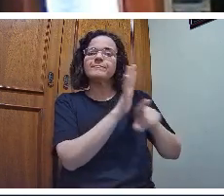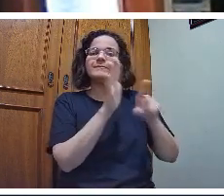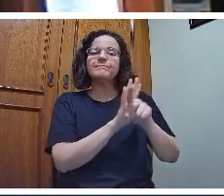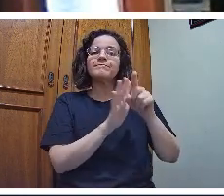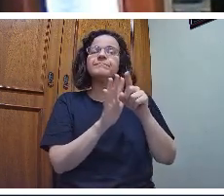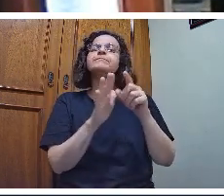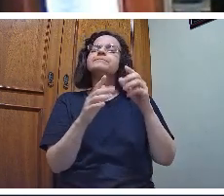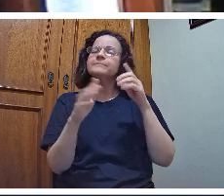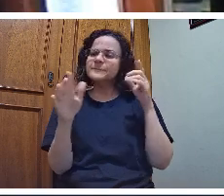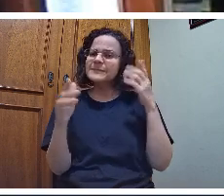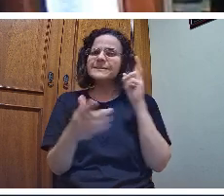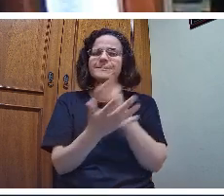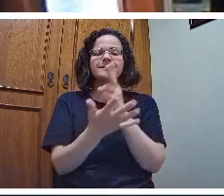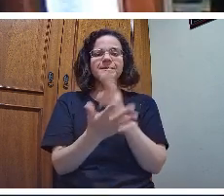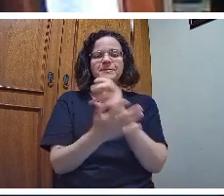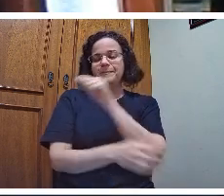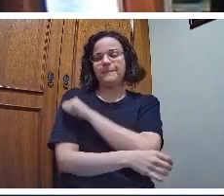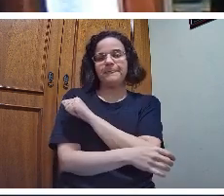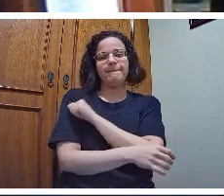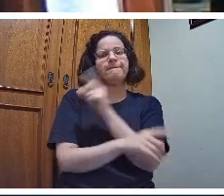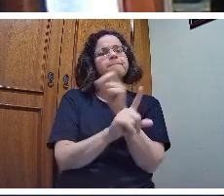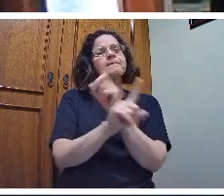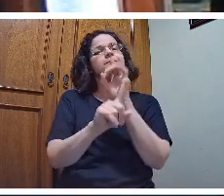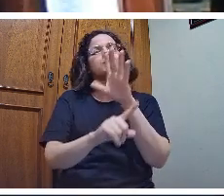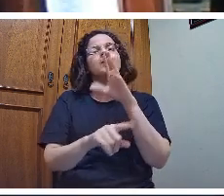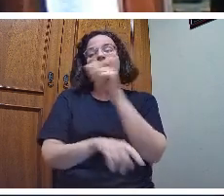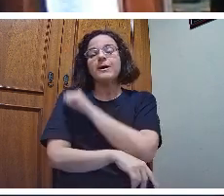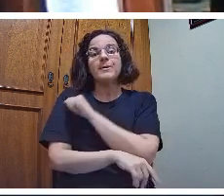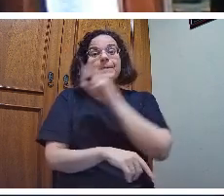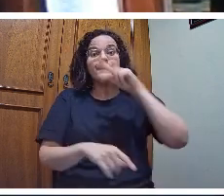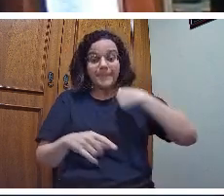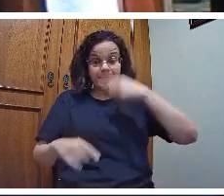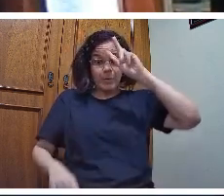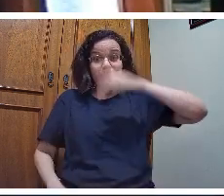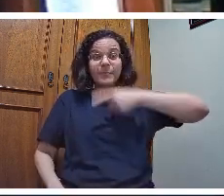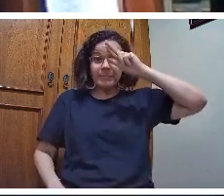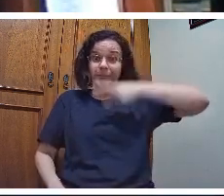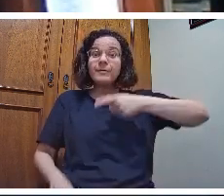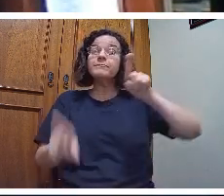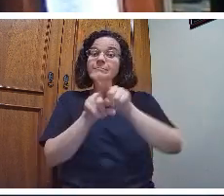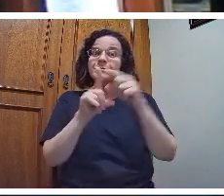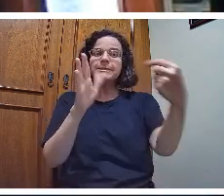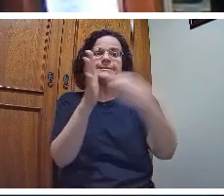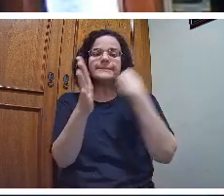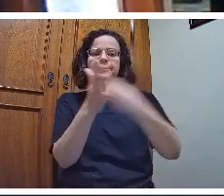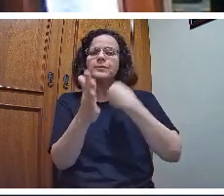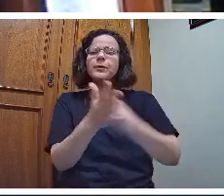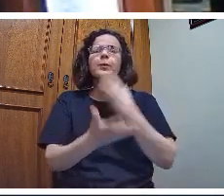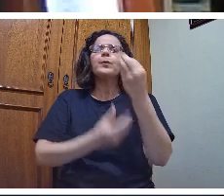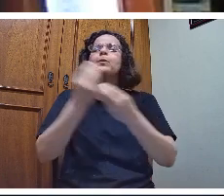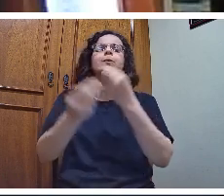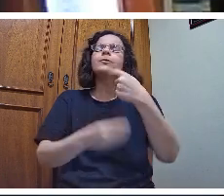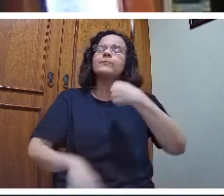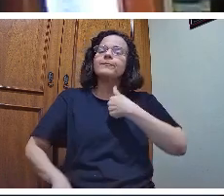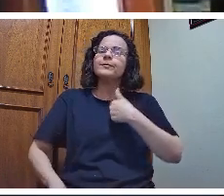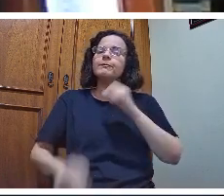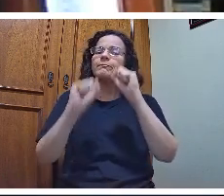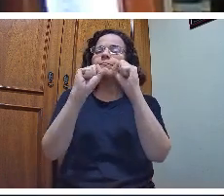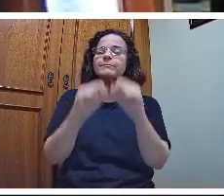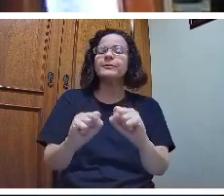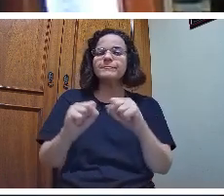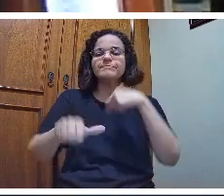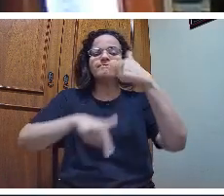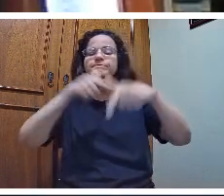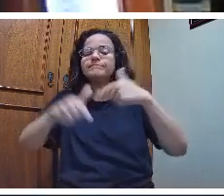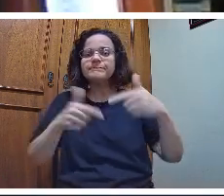perguntar, de interrogar, não só o aluno, mas a mim, a nós, enquanto professores, que condições eu tenho de trabalho,